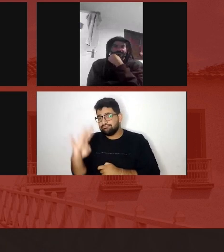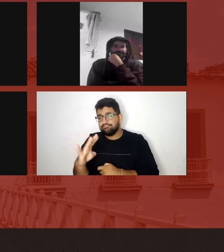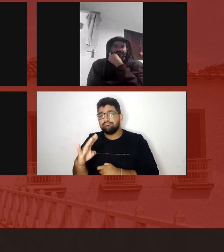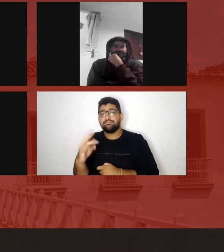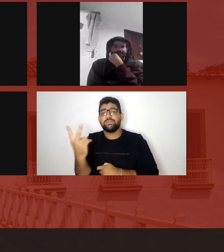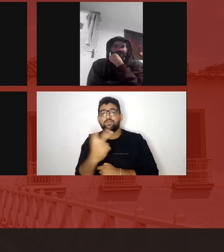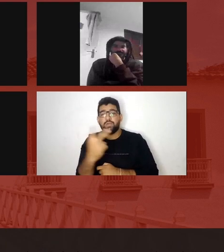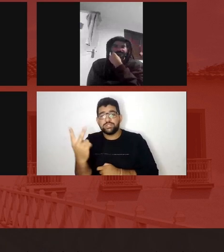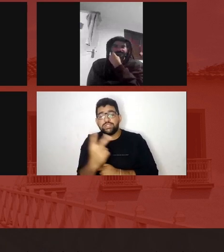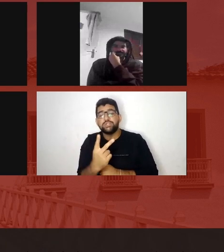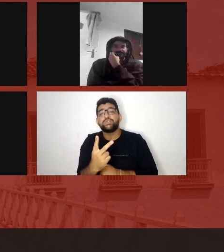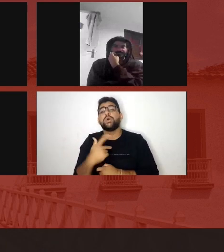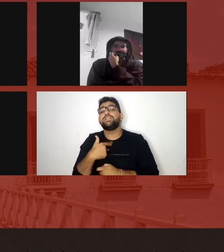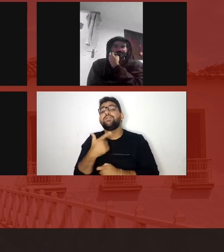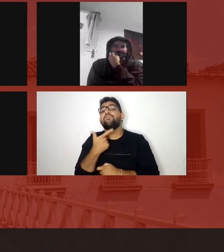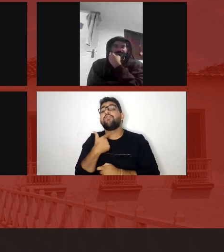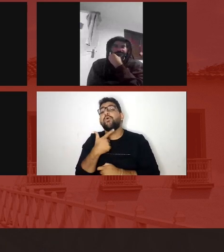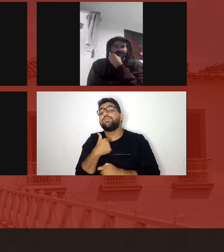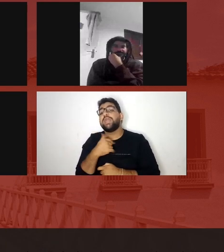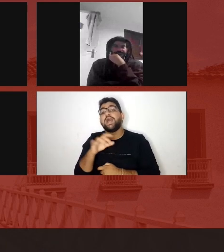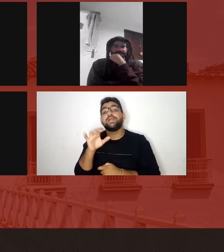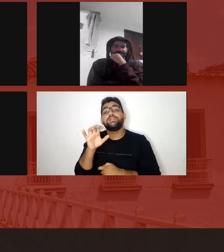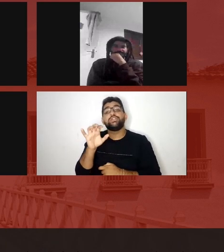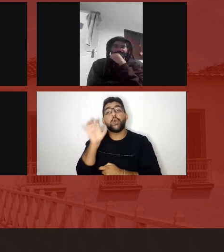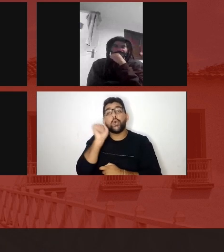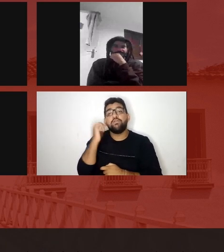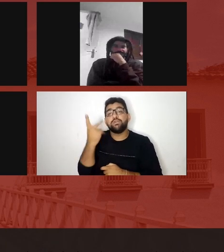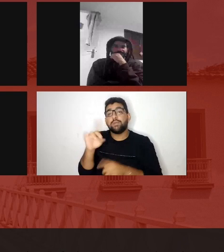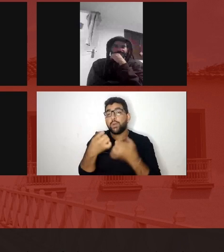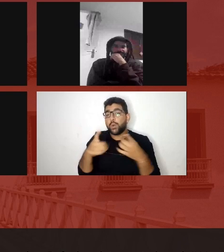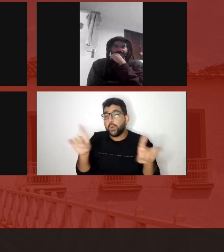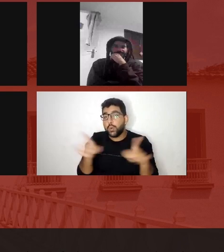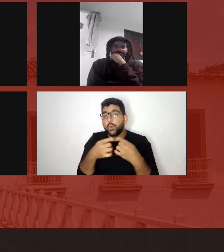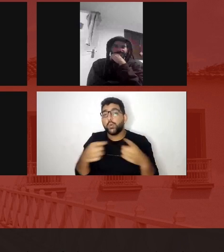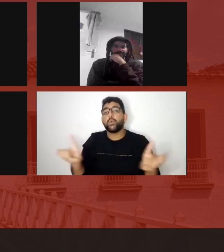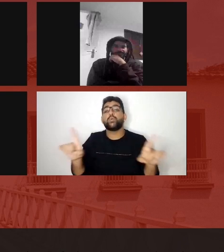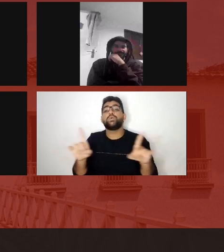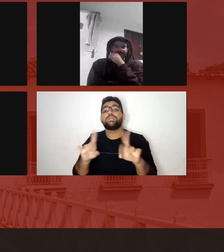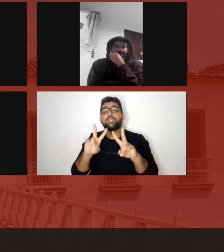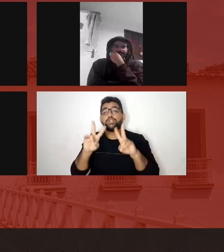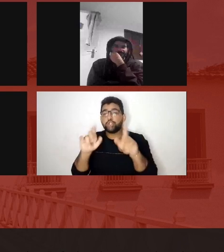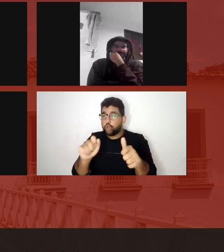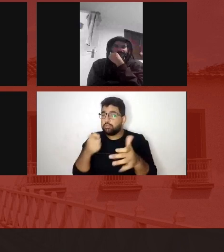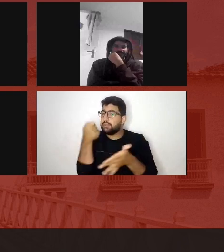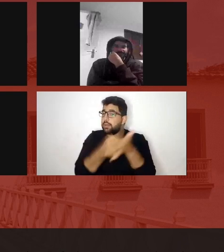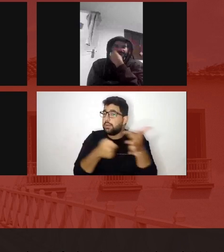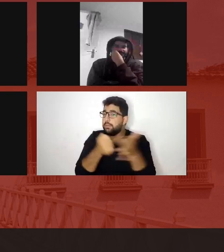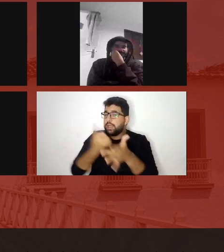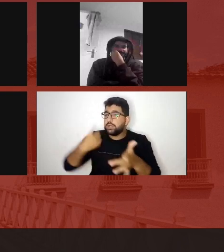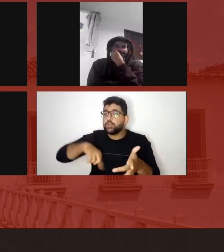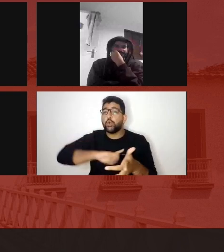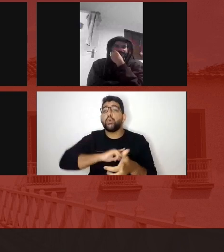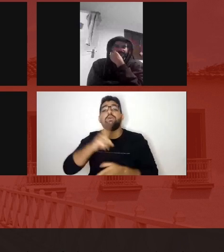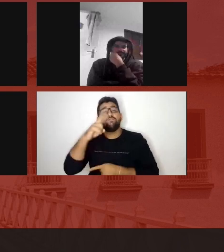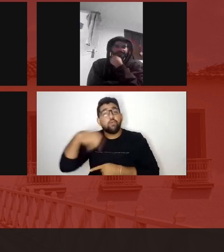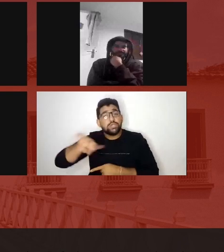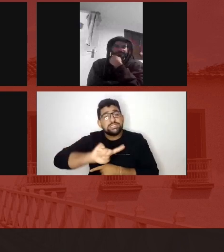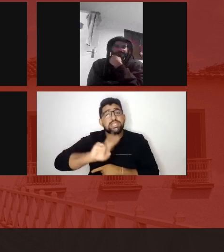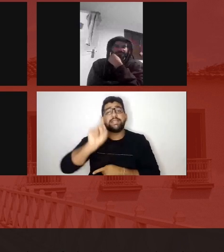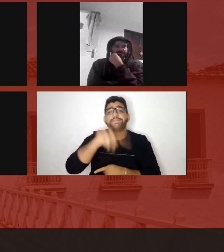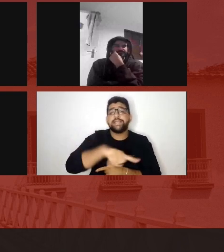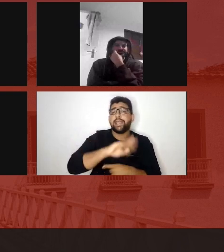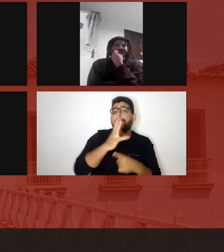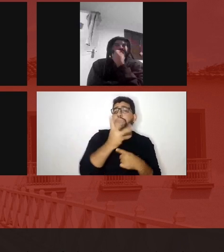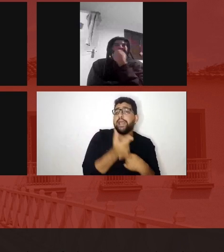ter ouvido vocês, salve Fernando e Rafael, na luta de todos nós, vocês são a arte e o patrimônio dessa